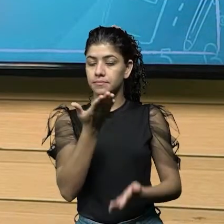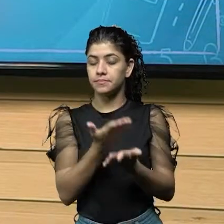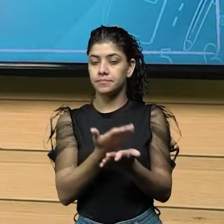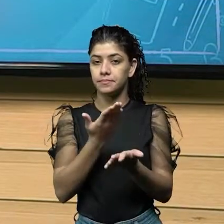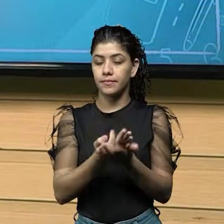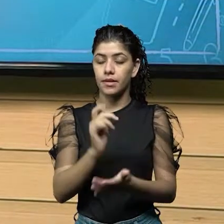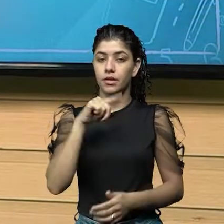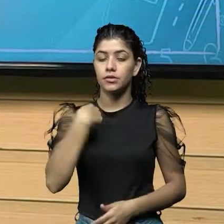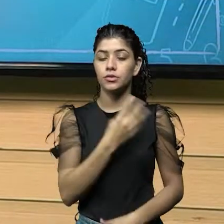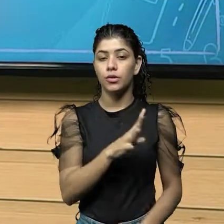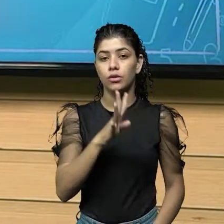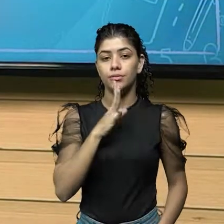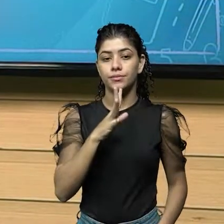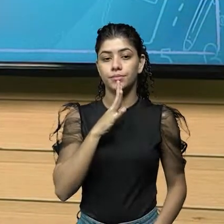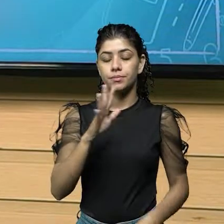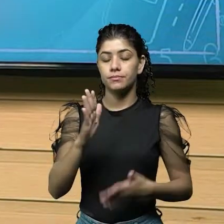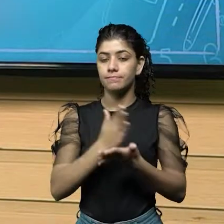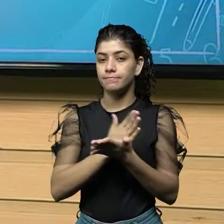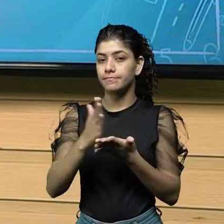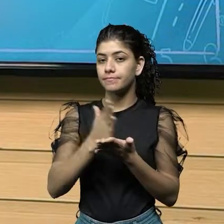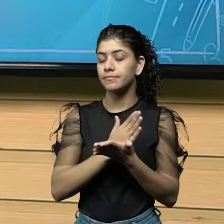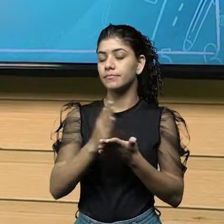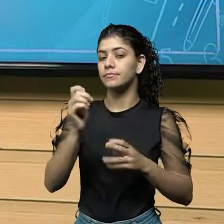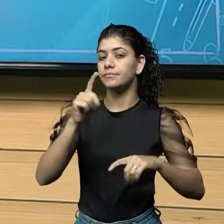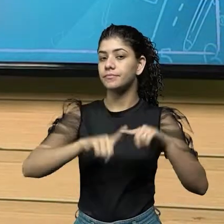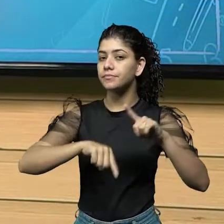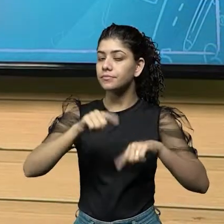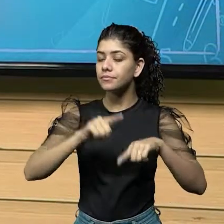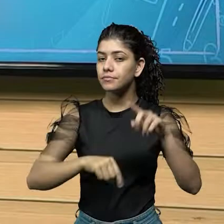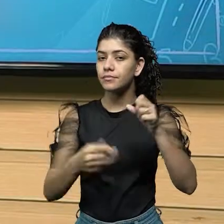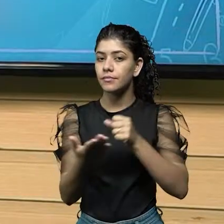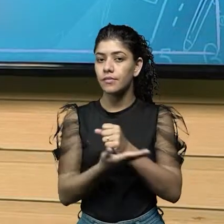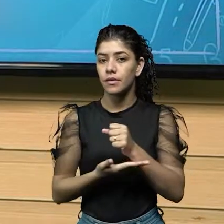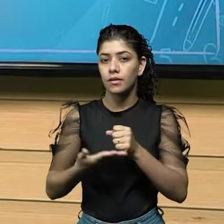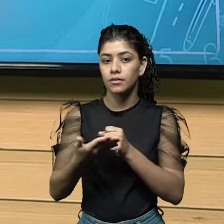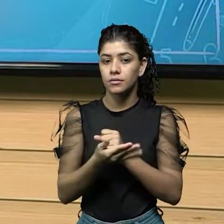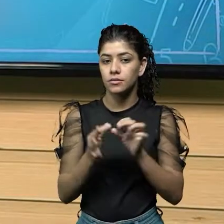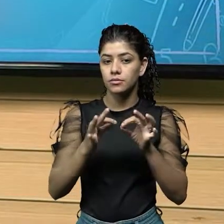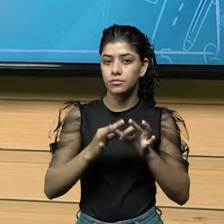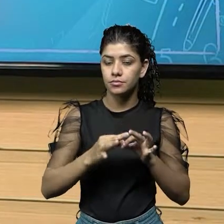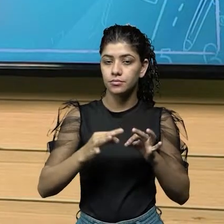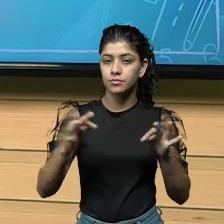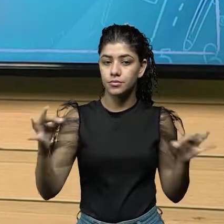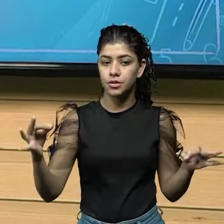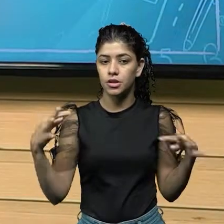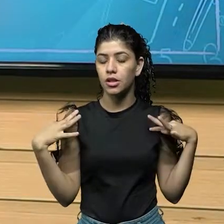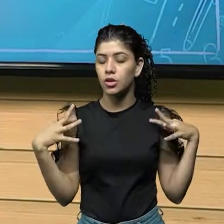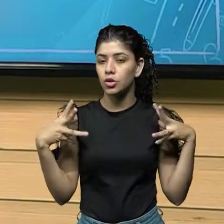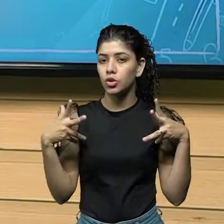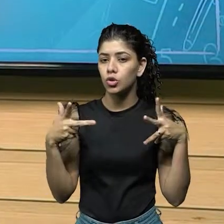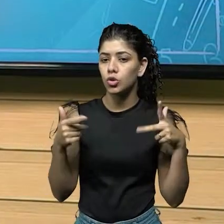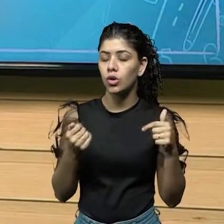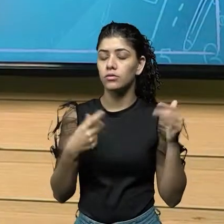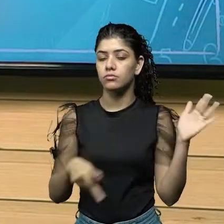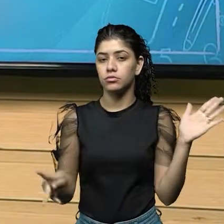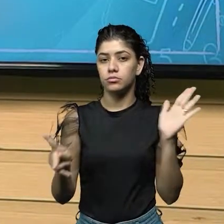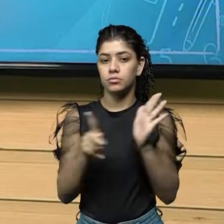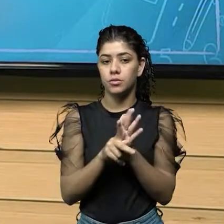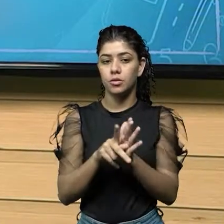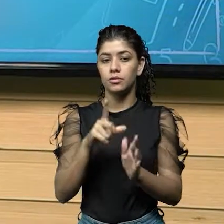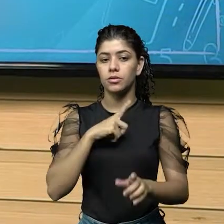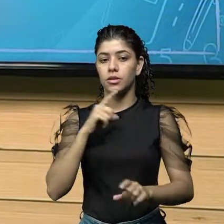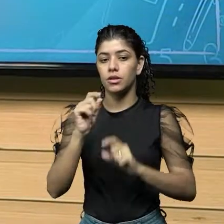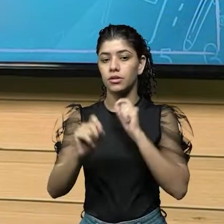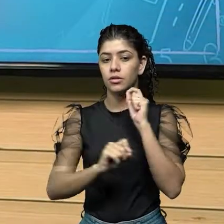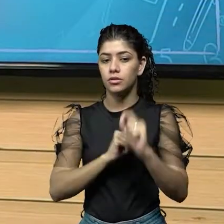conhecer aqui os elementos, os instrumentos de medidas e todas as especificações relativas